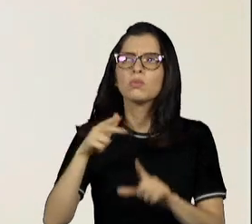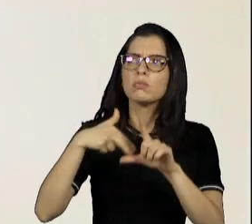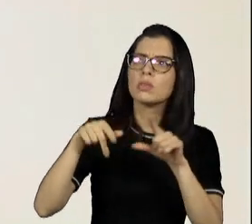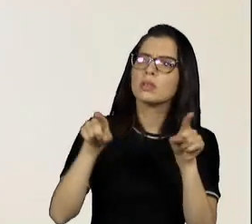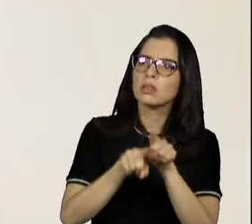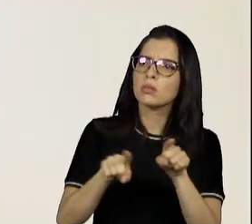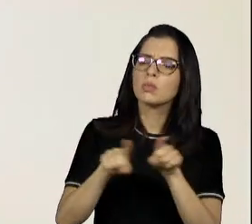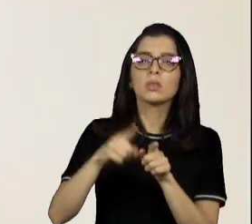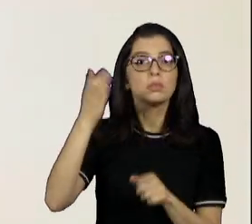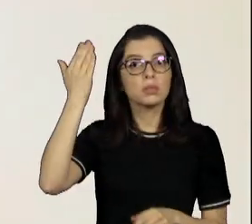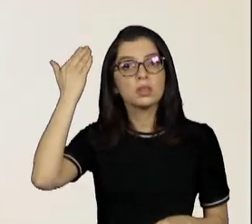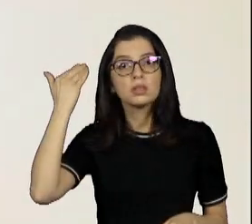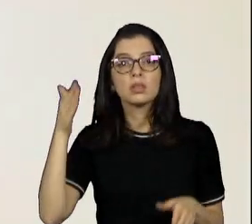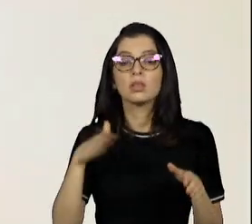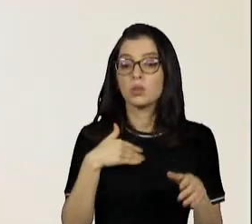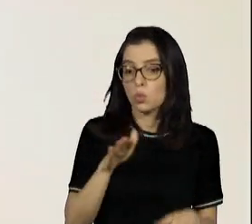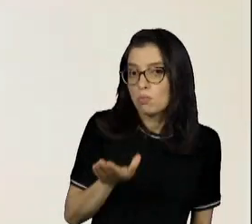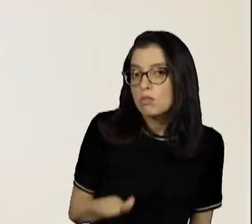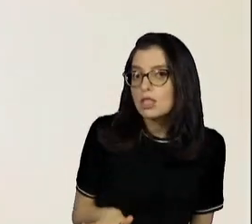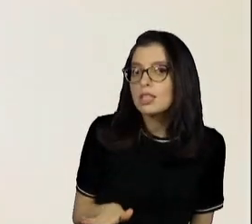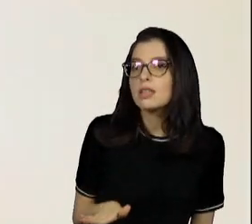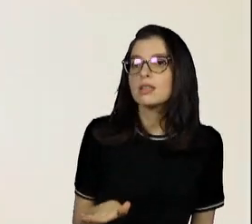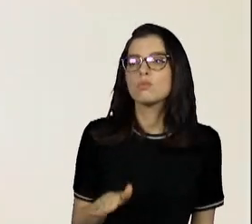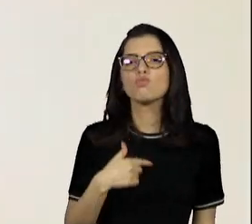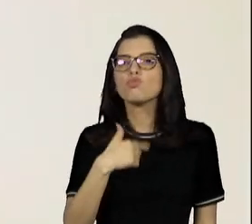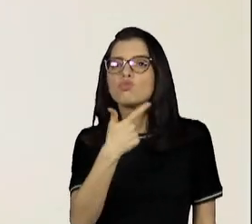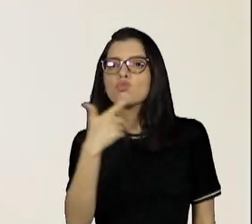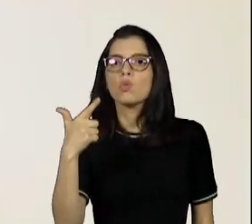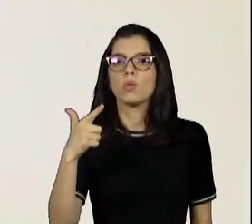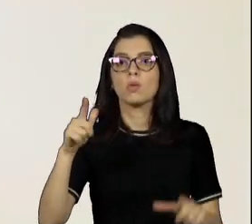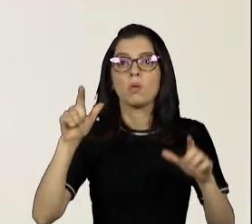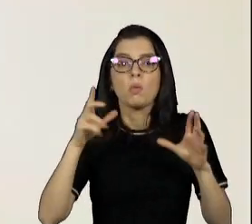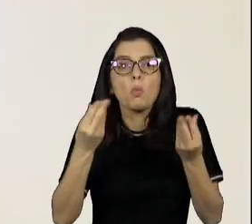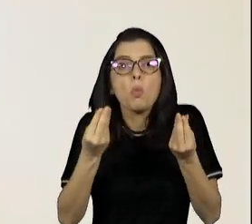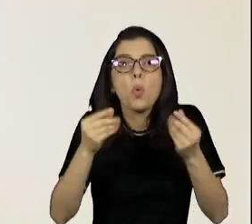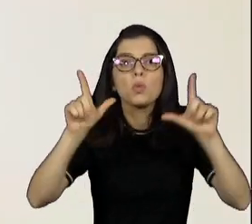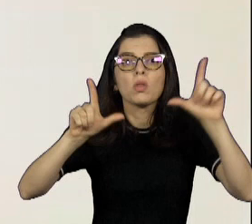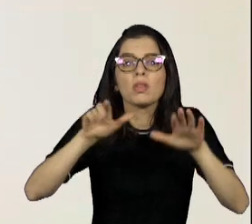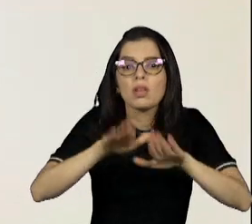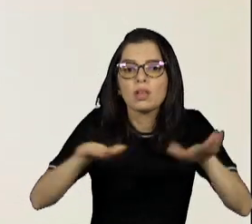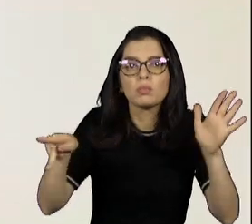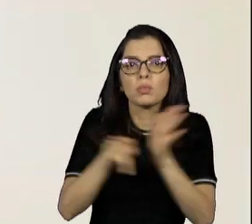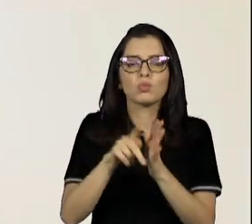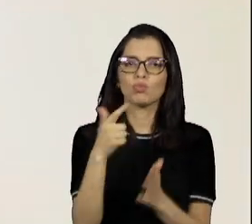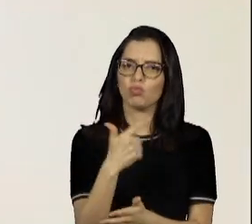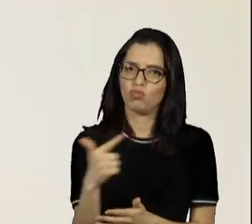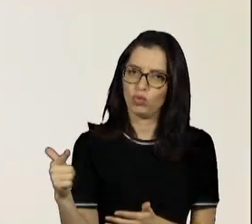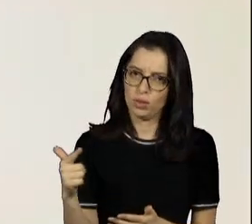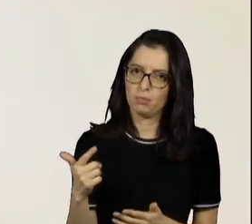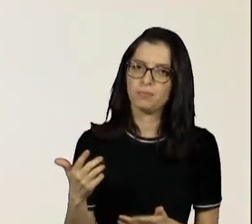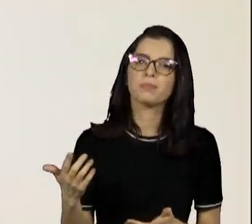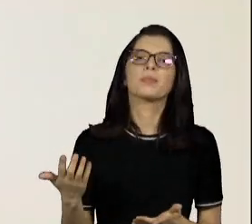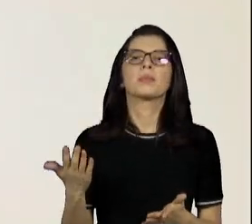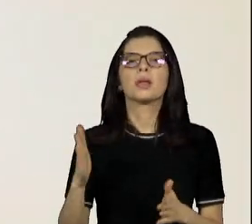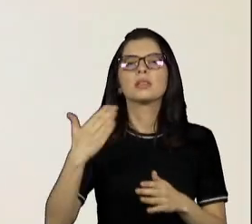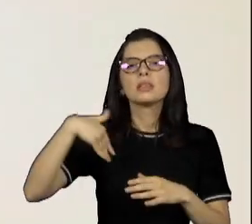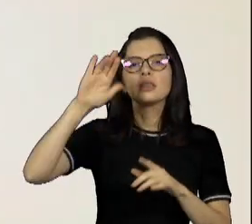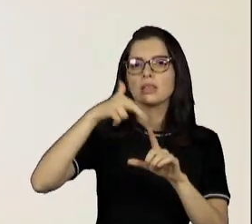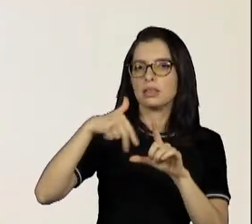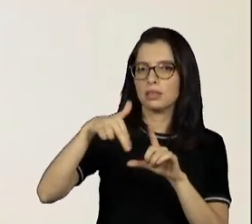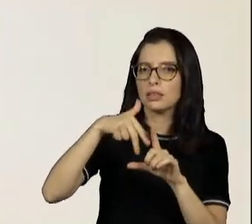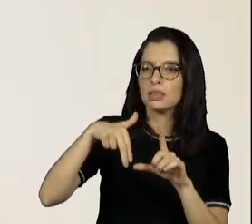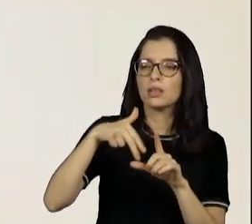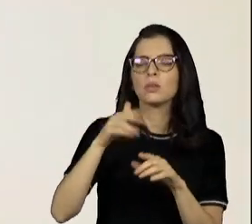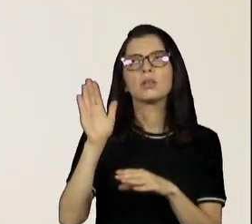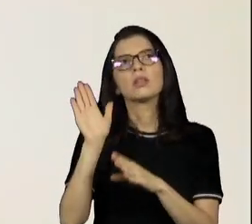uma das coisas assim, mas não tinha muita coisa infantil nessa época, então era mais desenho animado. E Sessão da Tarde